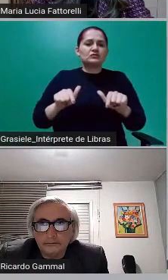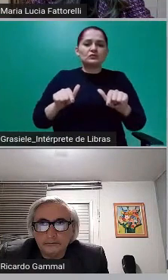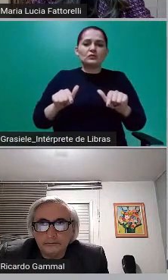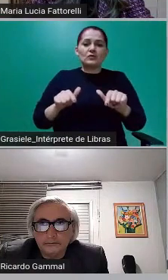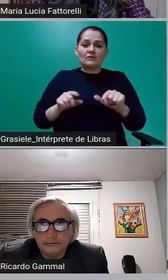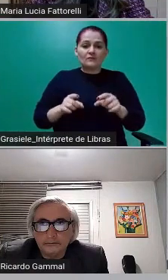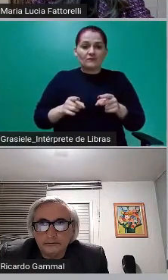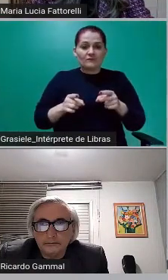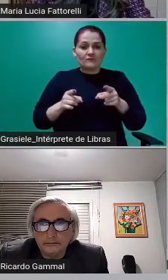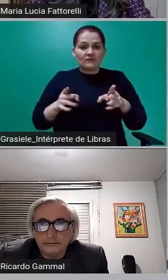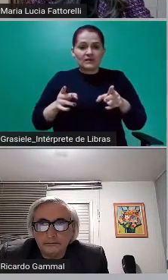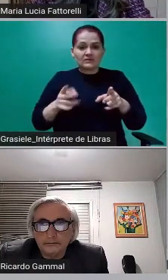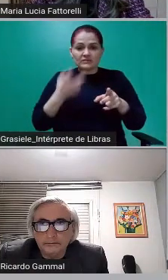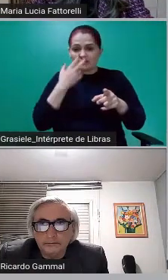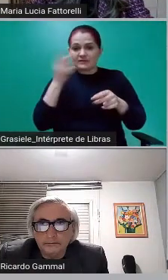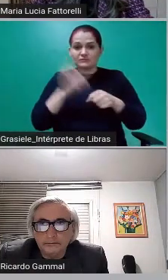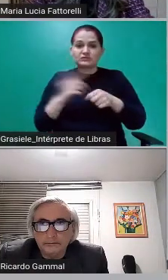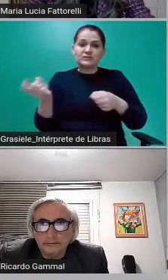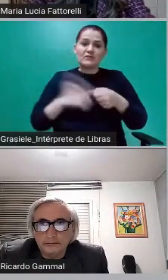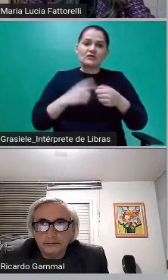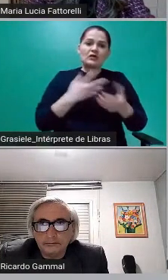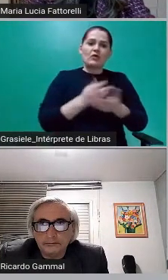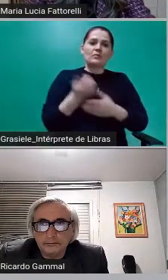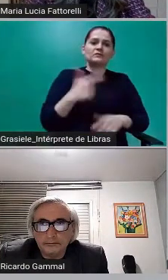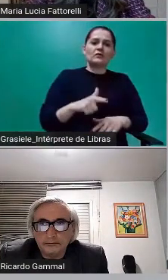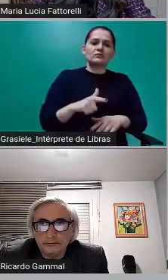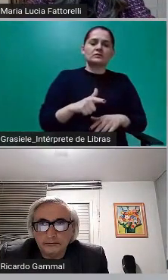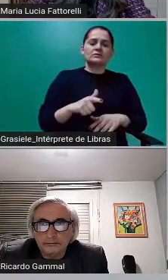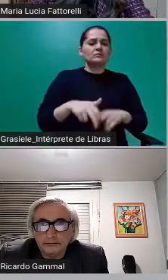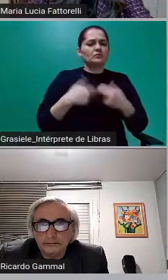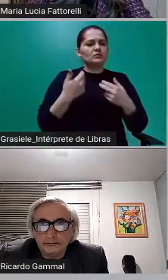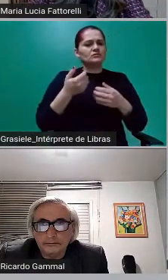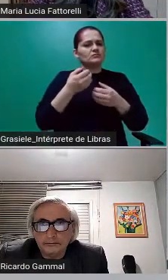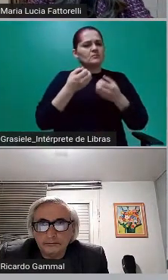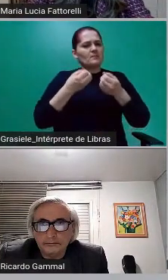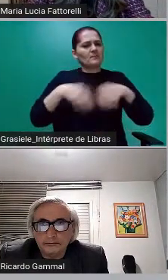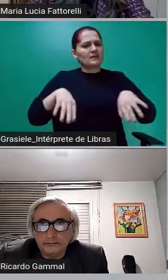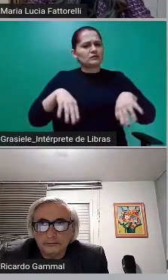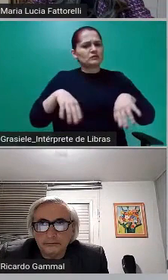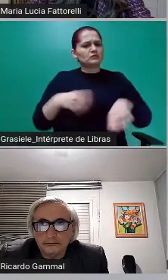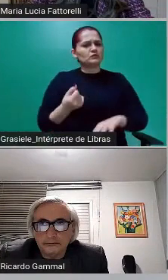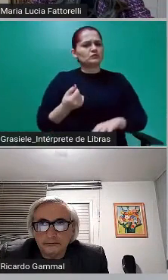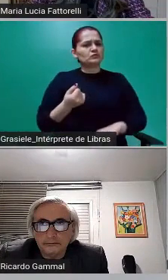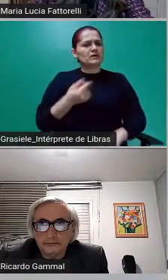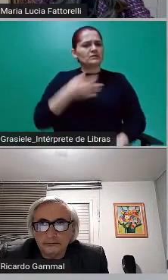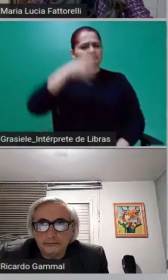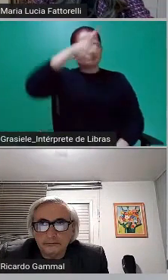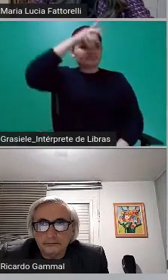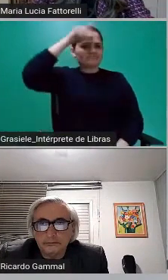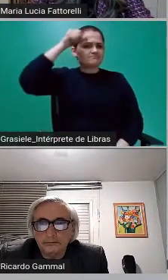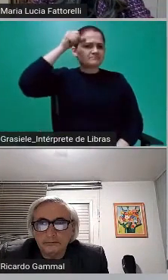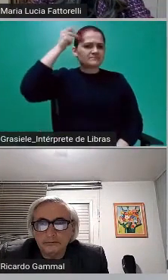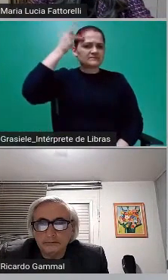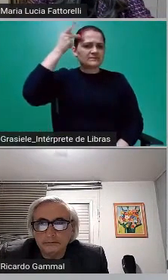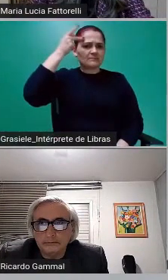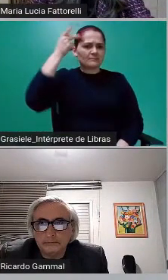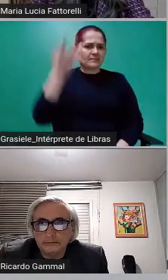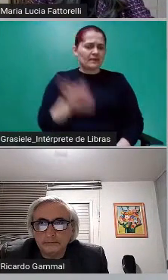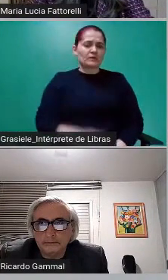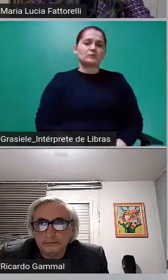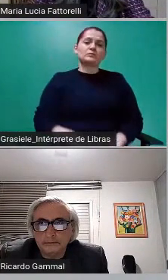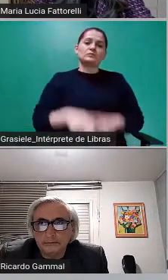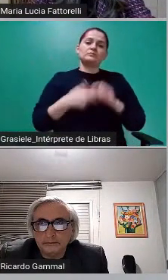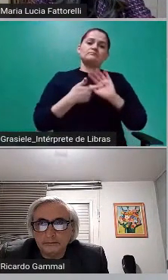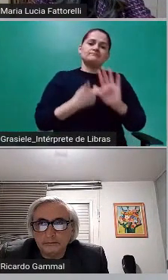enormes prejuízos para os cofres municipais. Então, eu trouxe aqui para vocês um